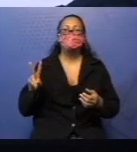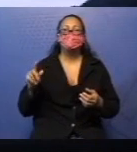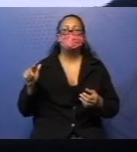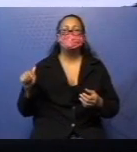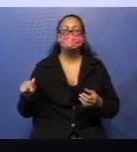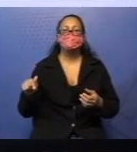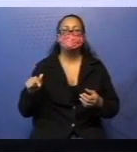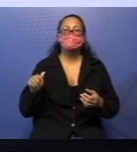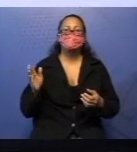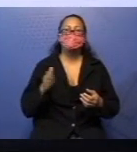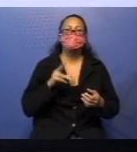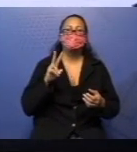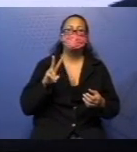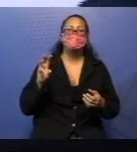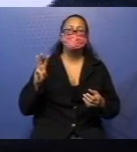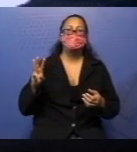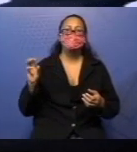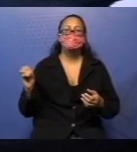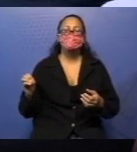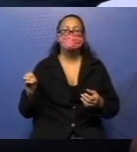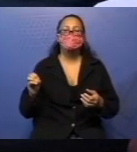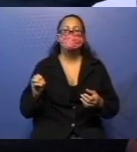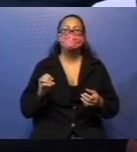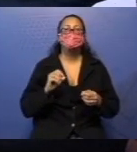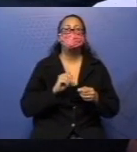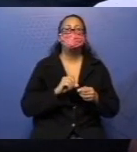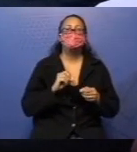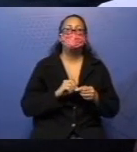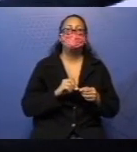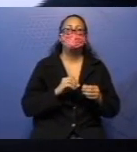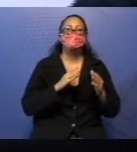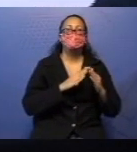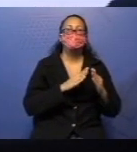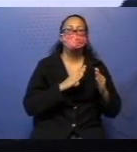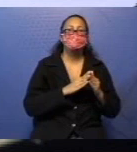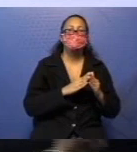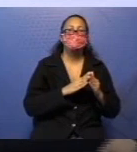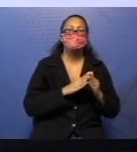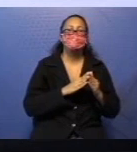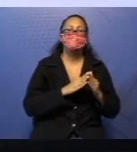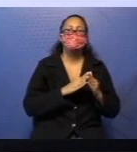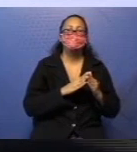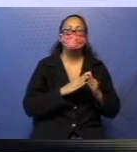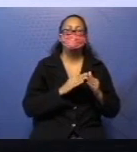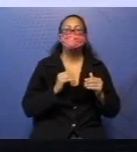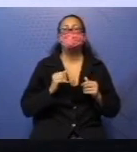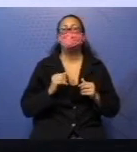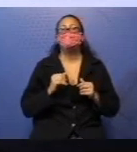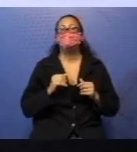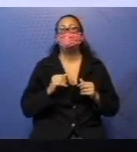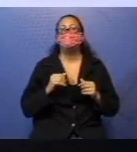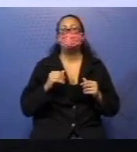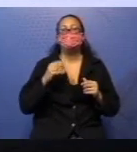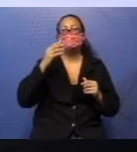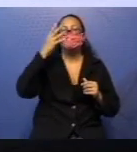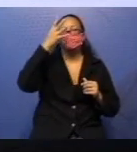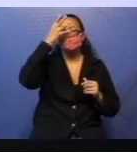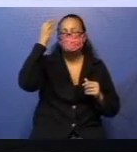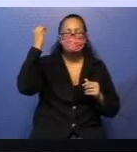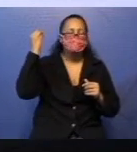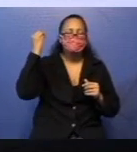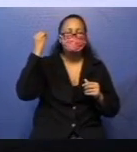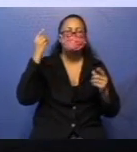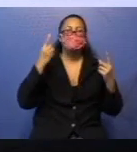Tarefa, exercício 1 e 2, da página 231. Não esquecendo do desafio, que também é na página